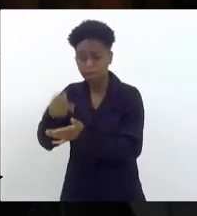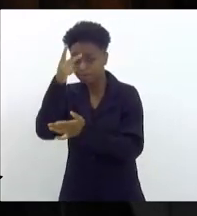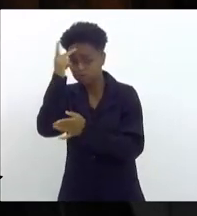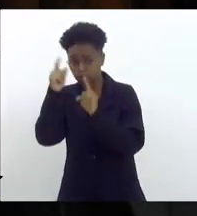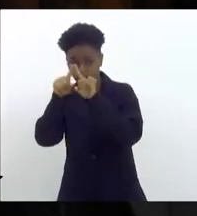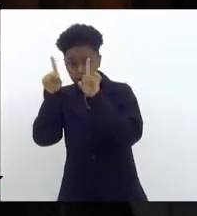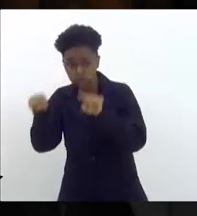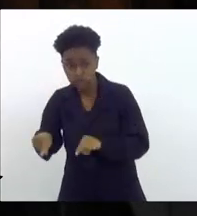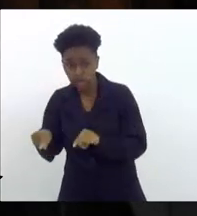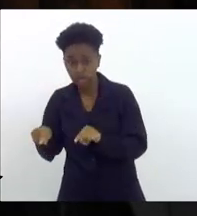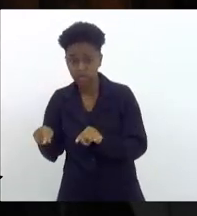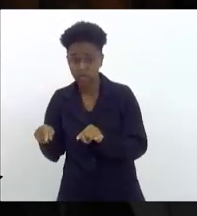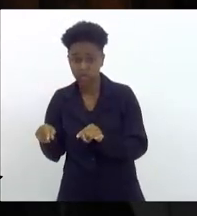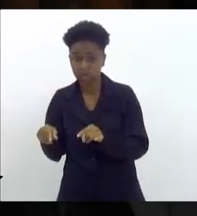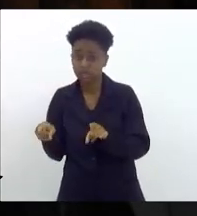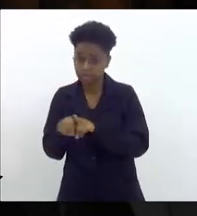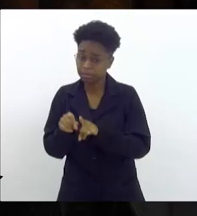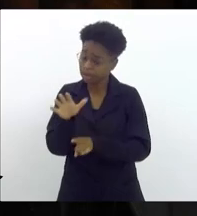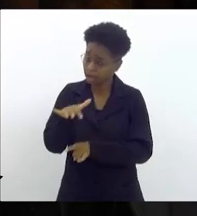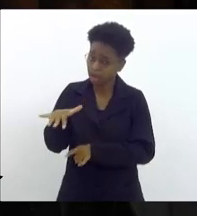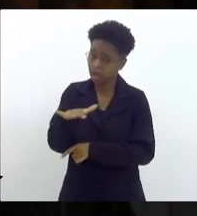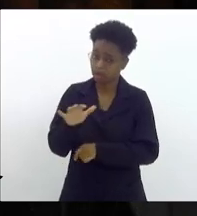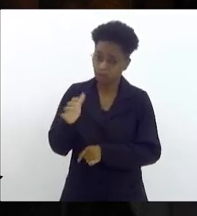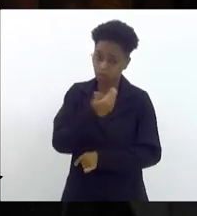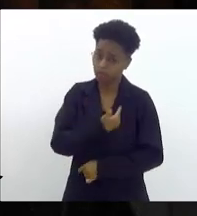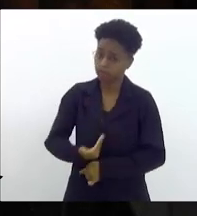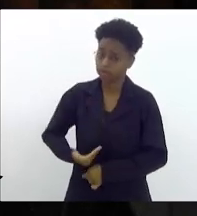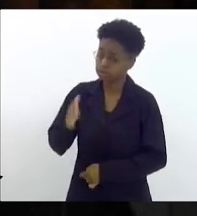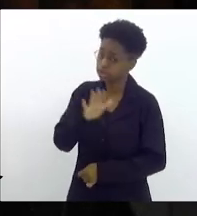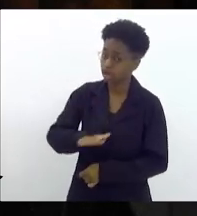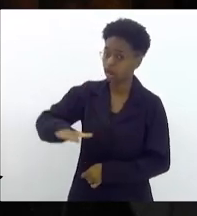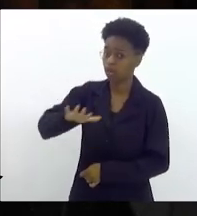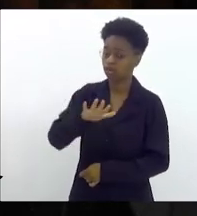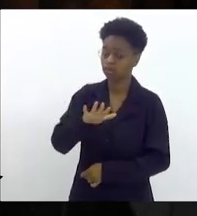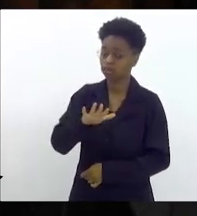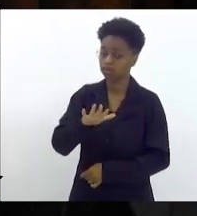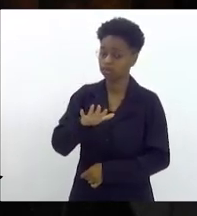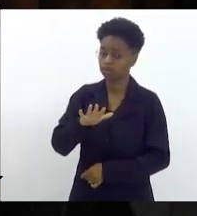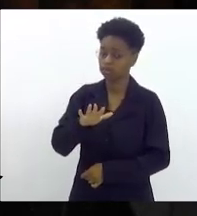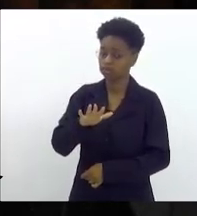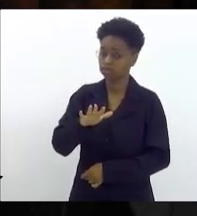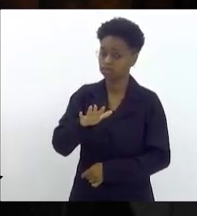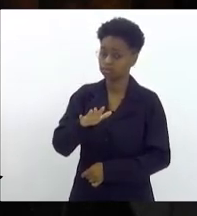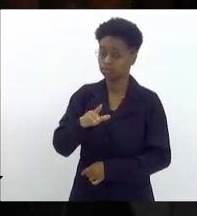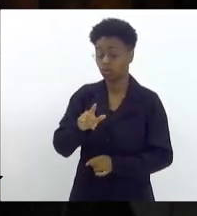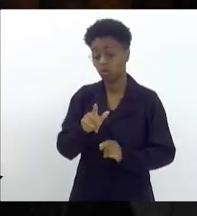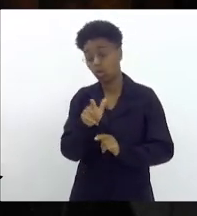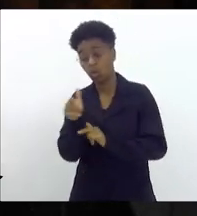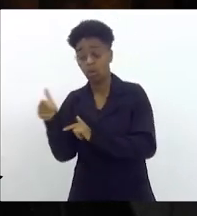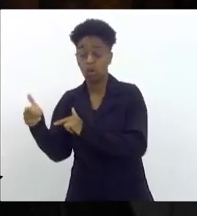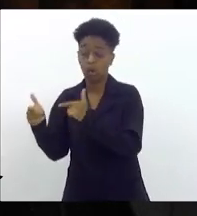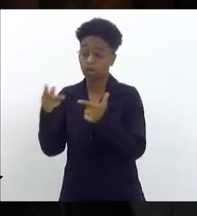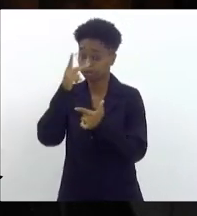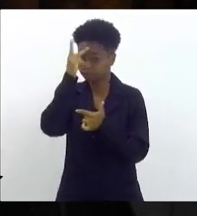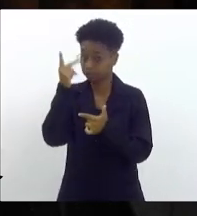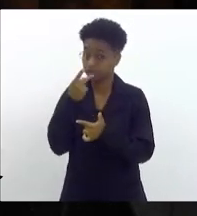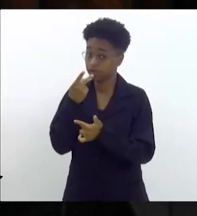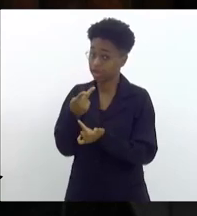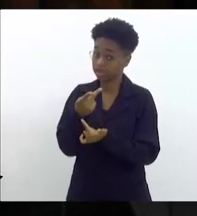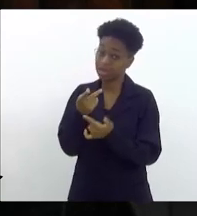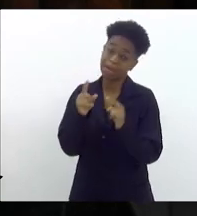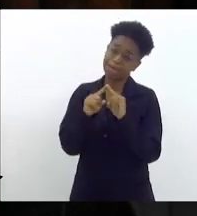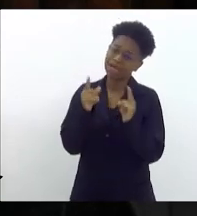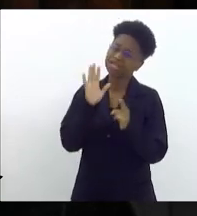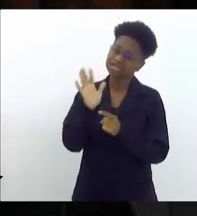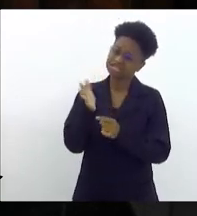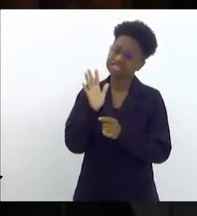à máquina pública, de uma maneira geral. Mas, outros dirão assim, mas isso já está